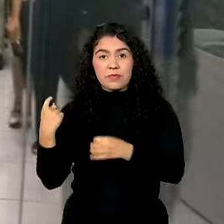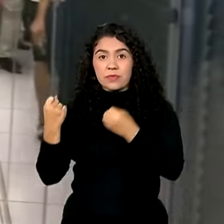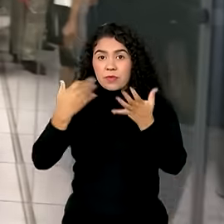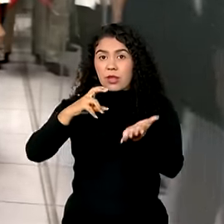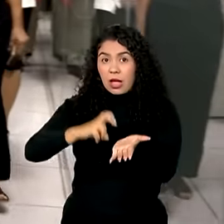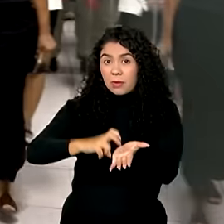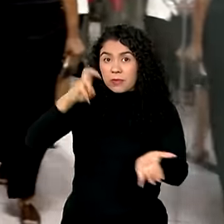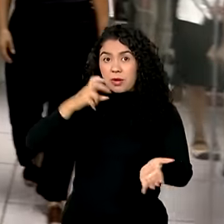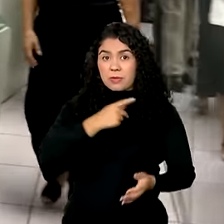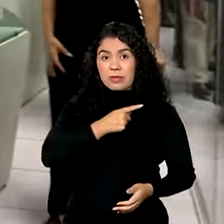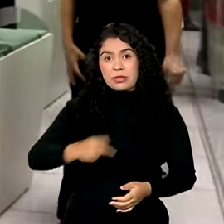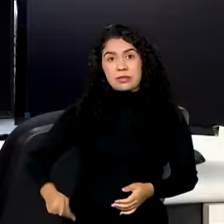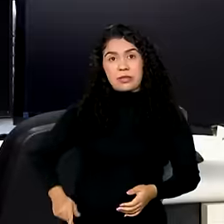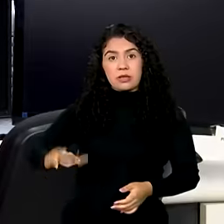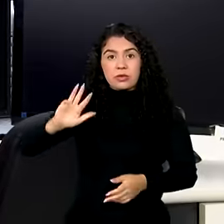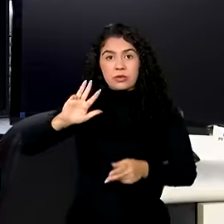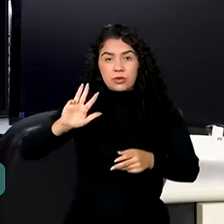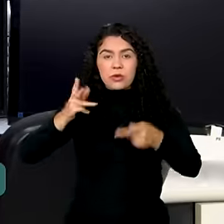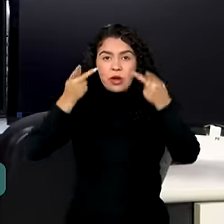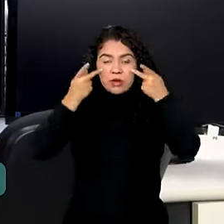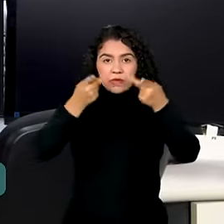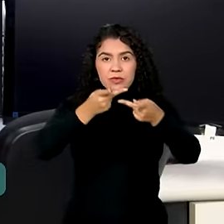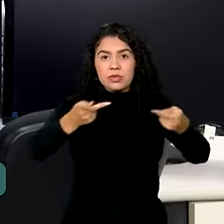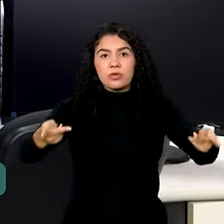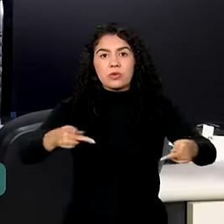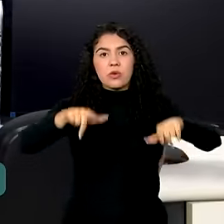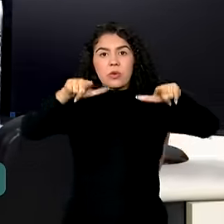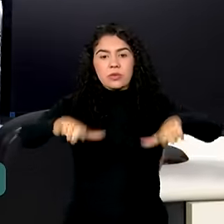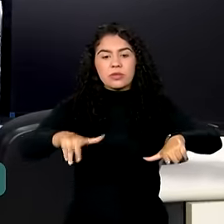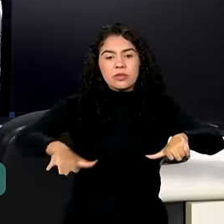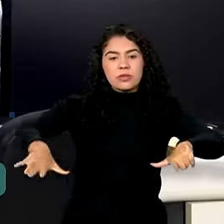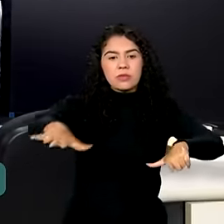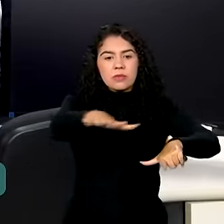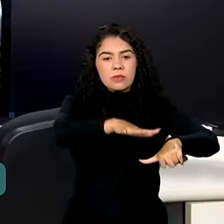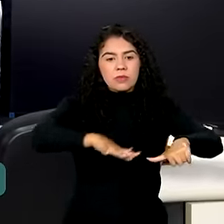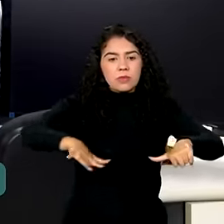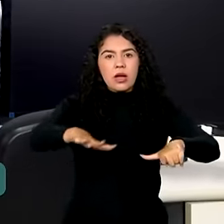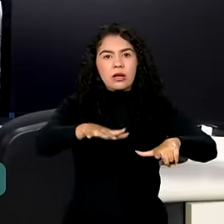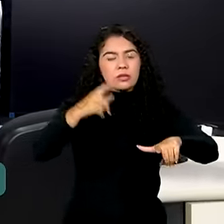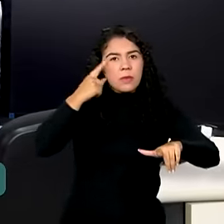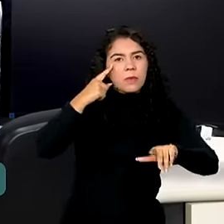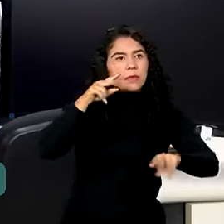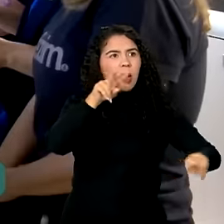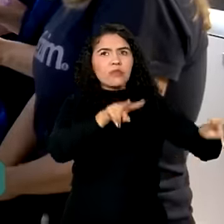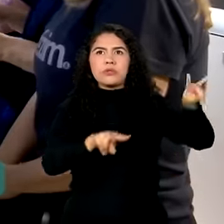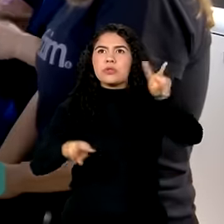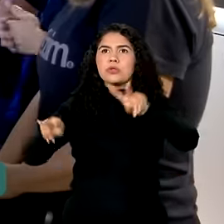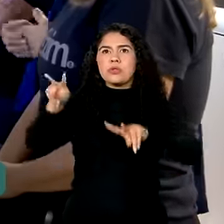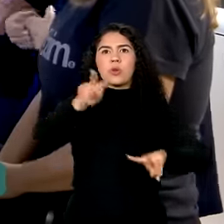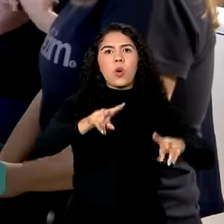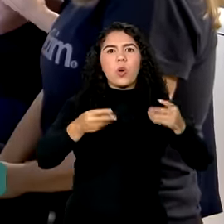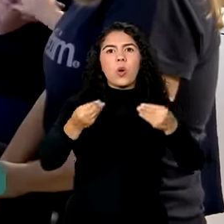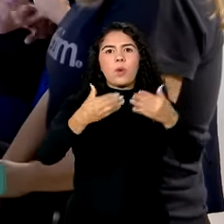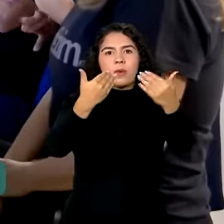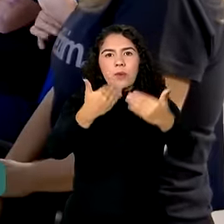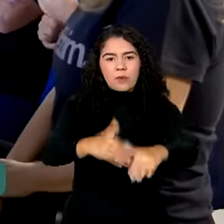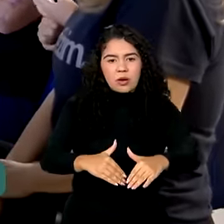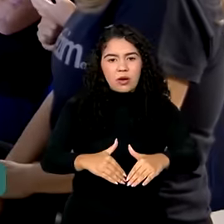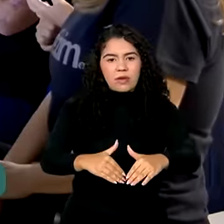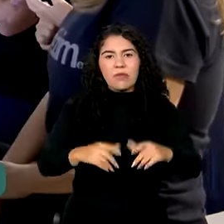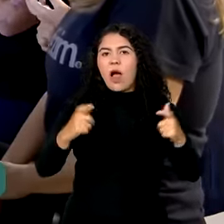o presidente Lula visitou a Central de Operações do Concurso Público Nacional Unificado, na sede da